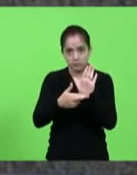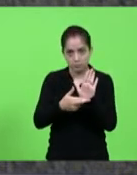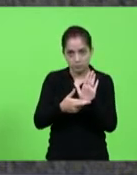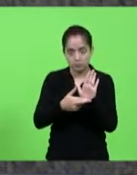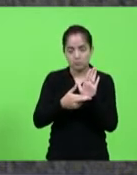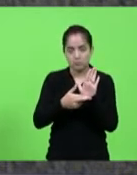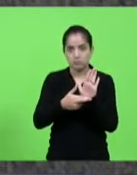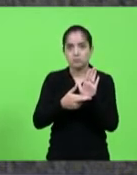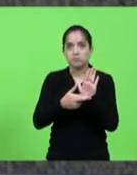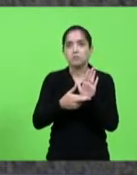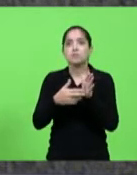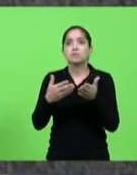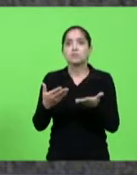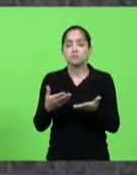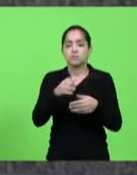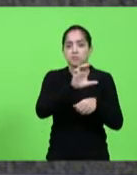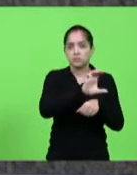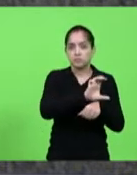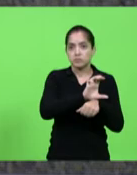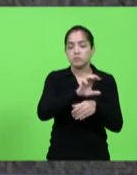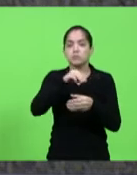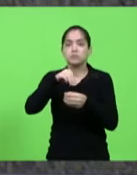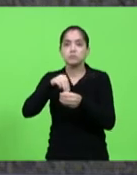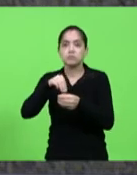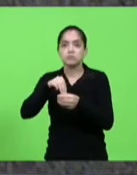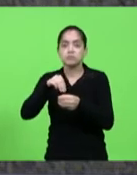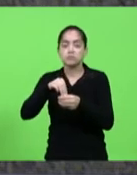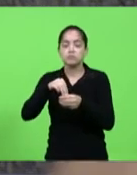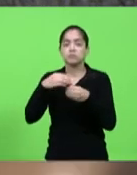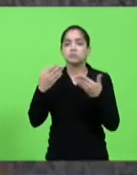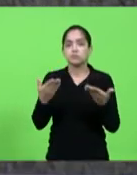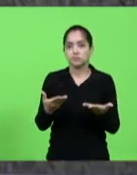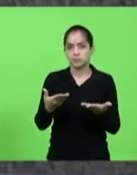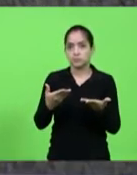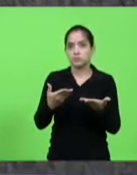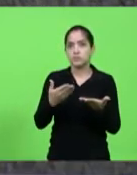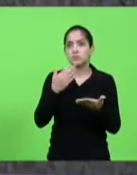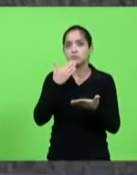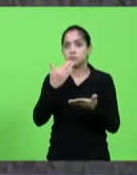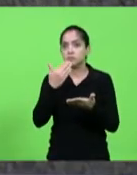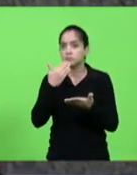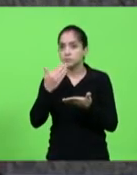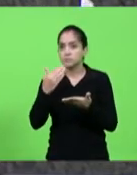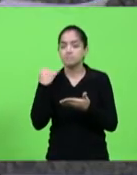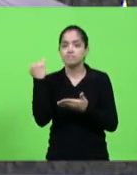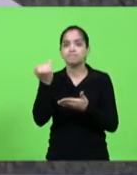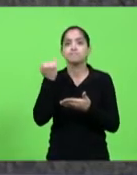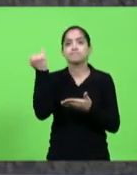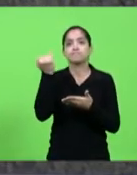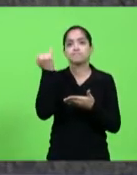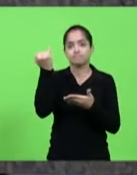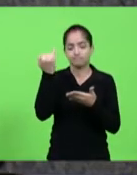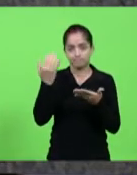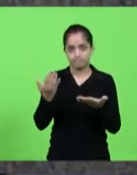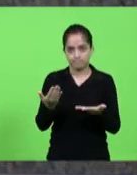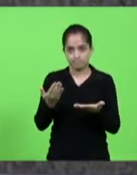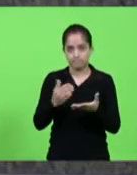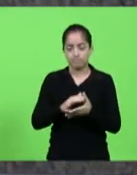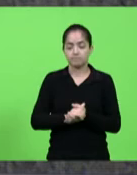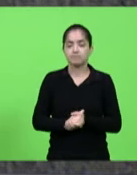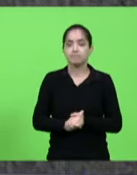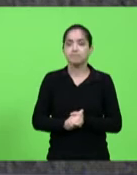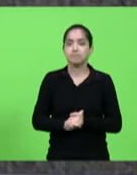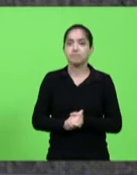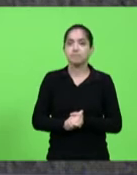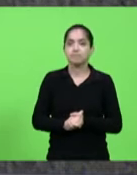transferências entre estados e municípios, além de outras demandas fundamentais ao seu financiamento.